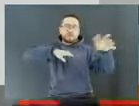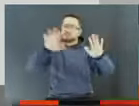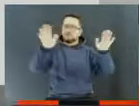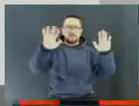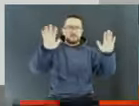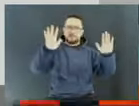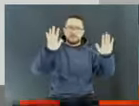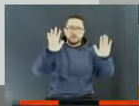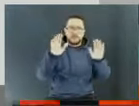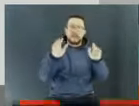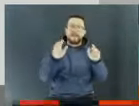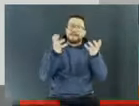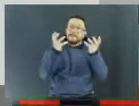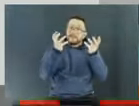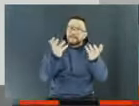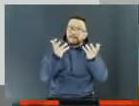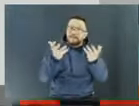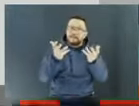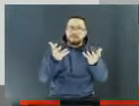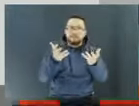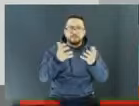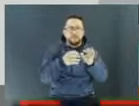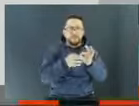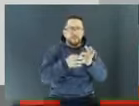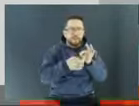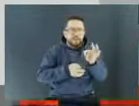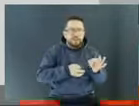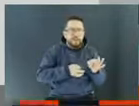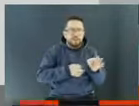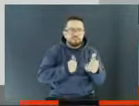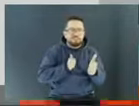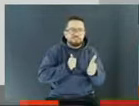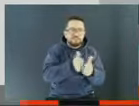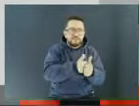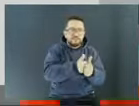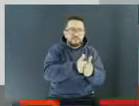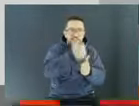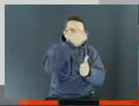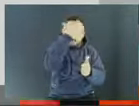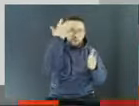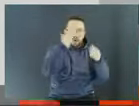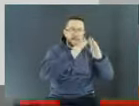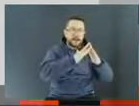A última milha, 1.600 metros, até a casa do cliente.